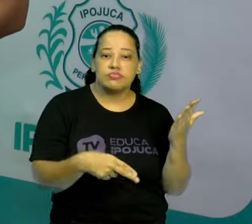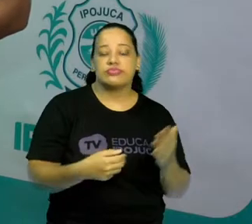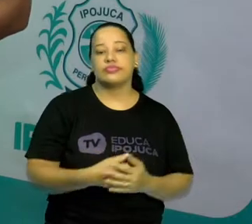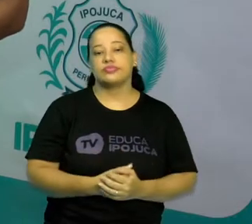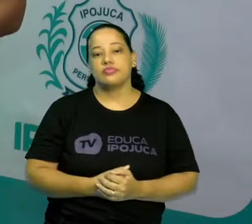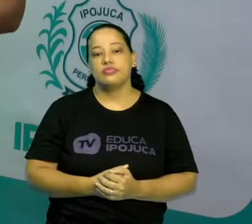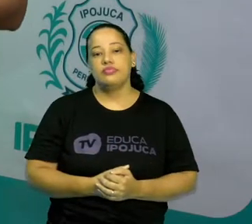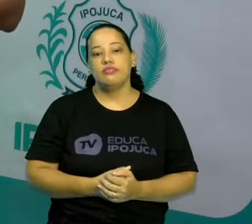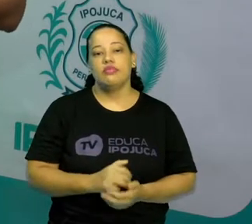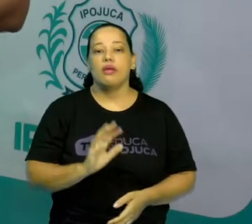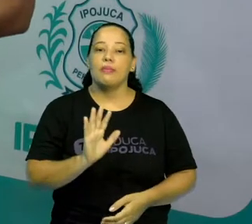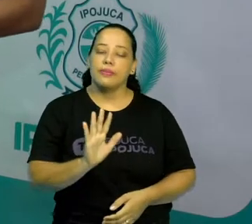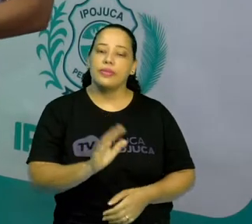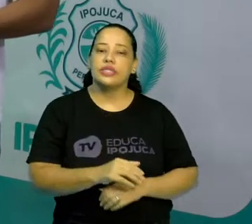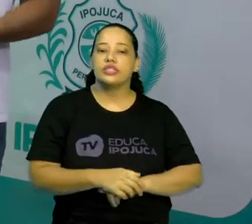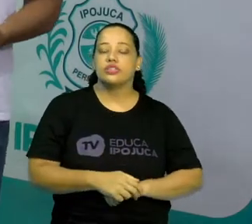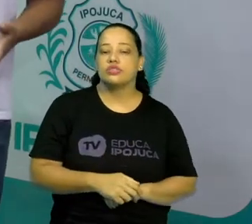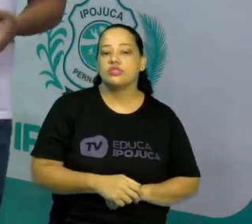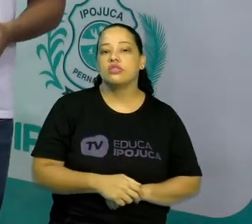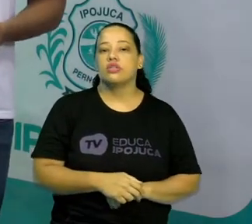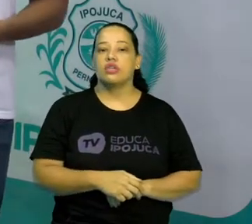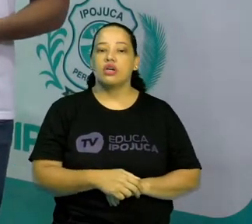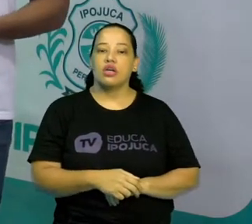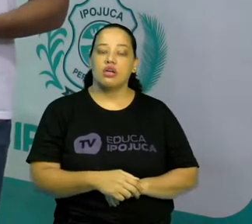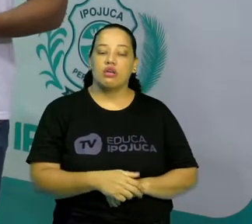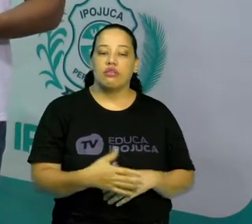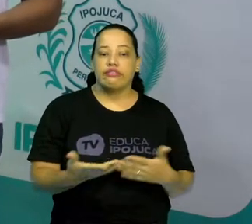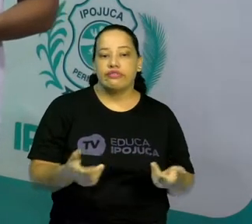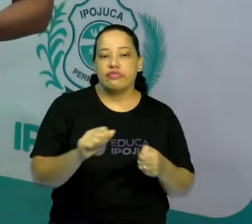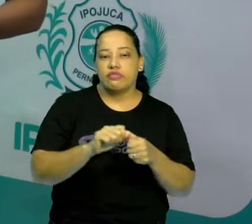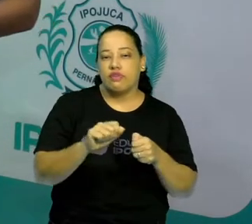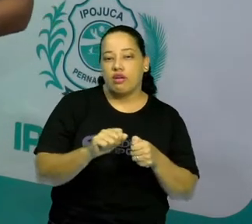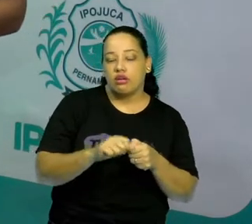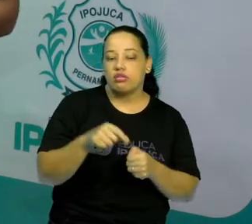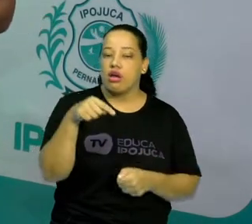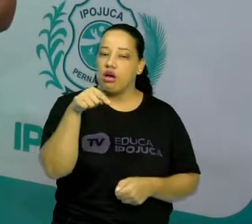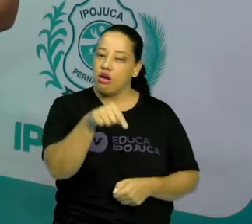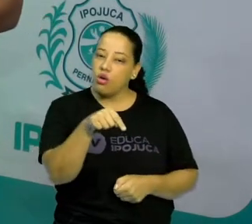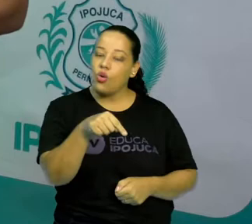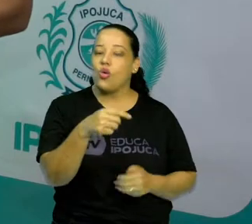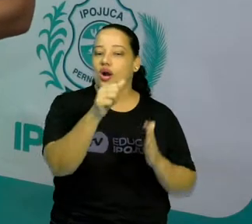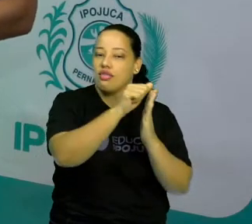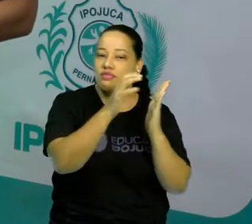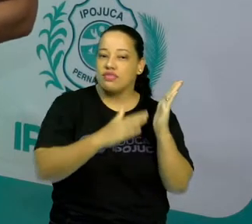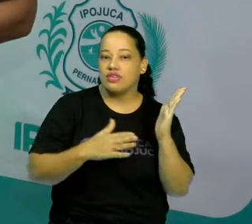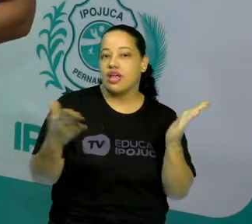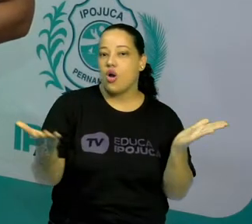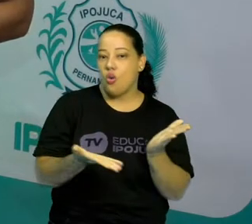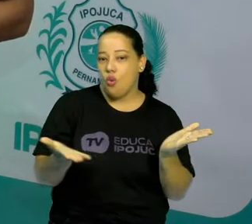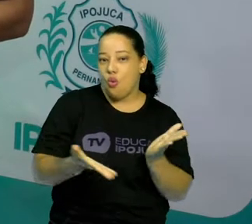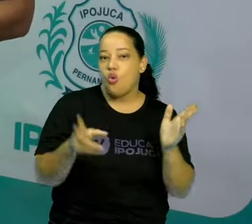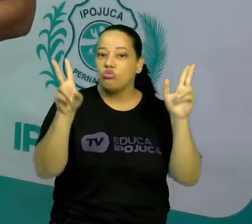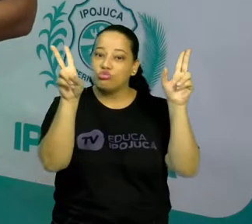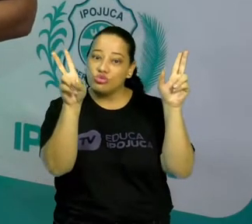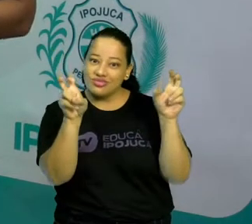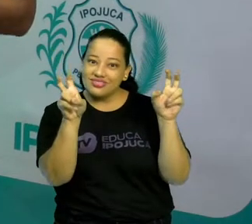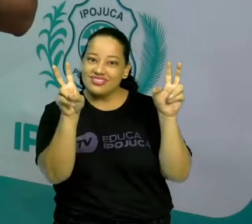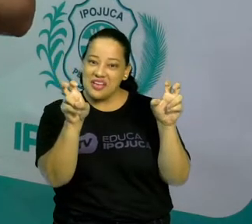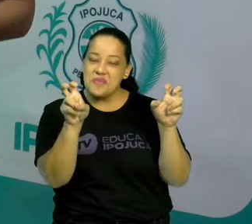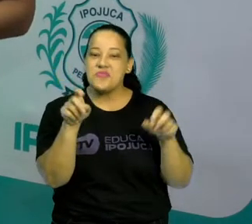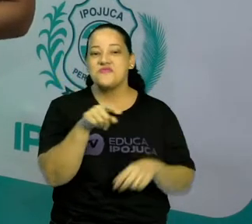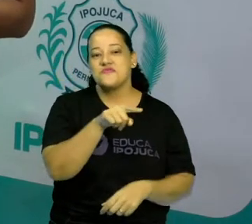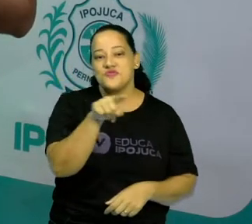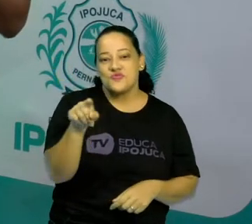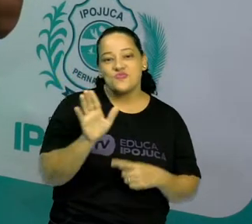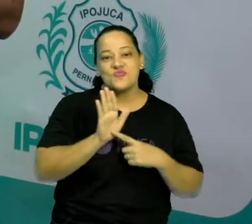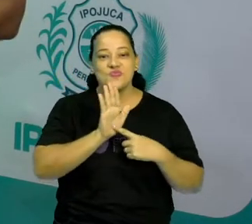Agora sim, falando especificamente sobre nossa atividade de hoje, nosso assunto de hoje, eu quero